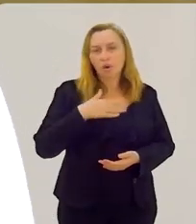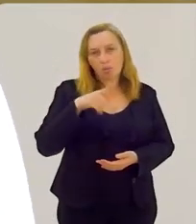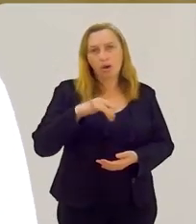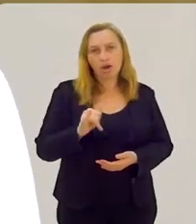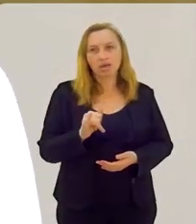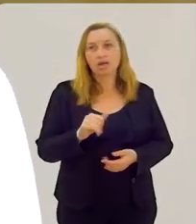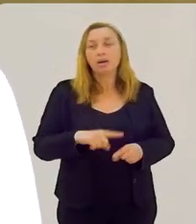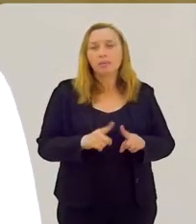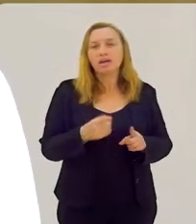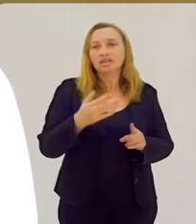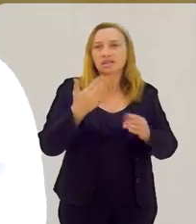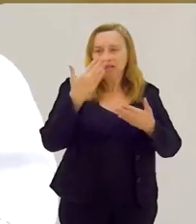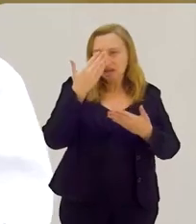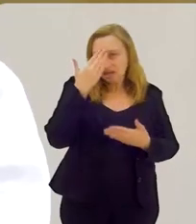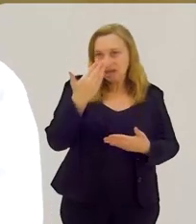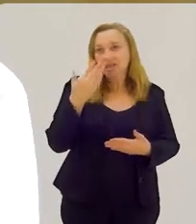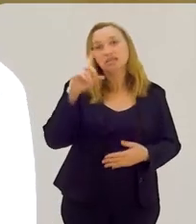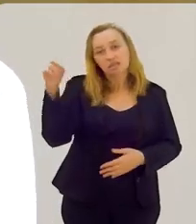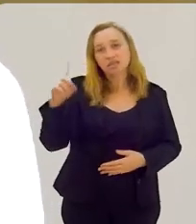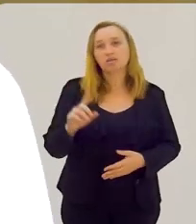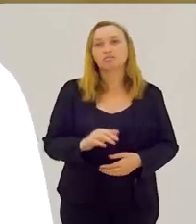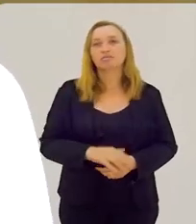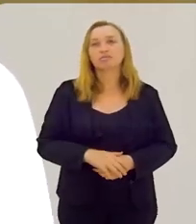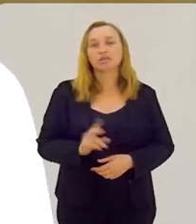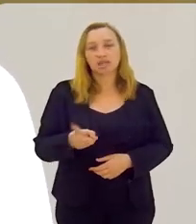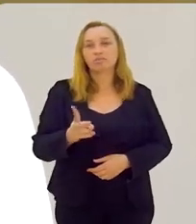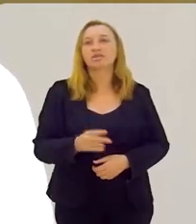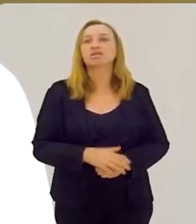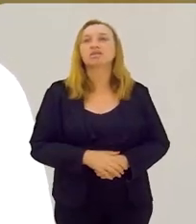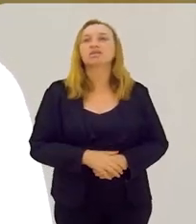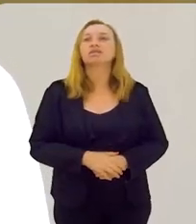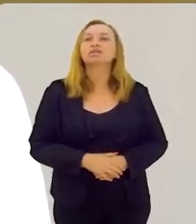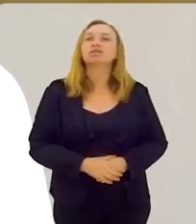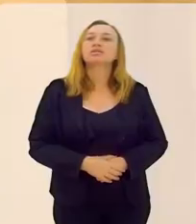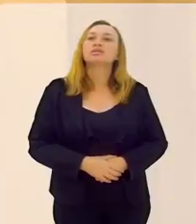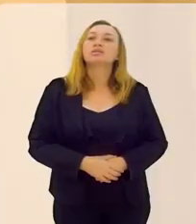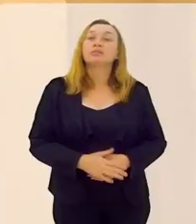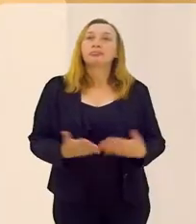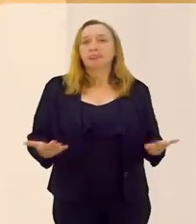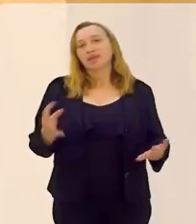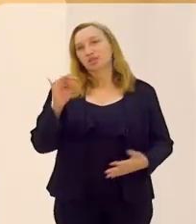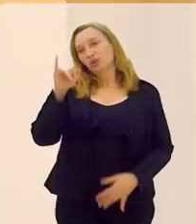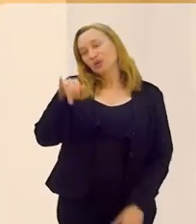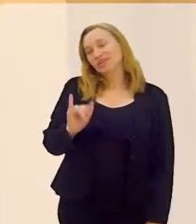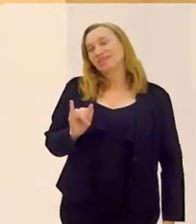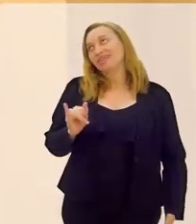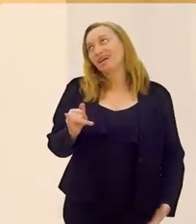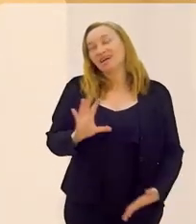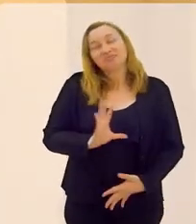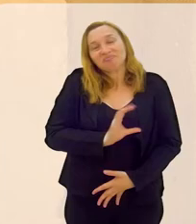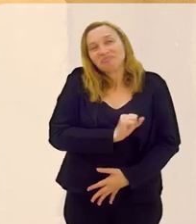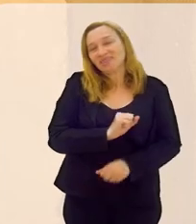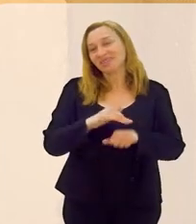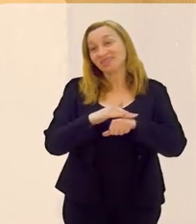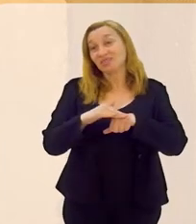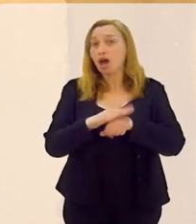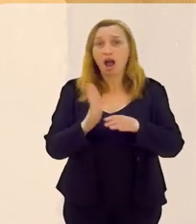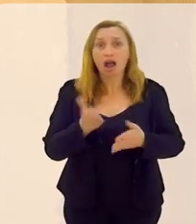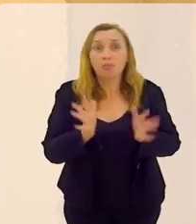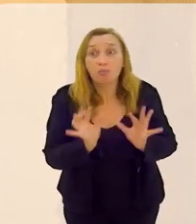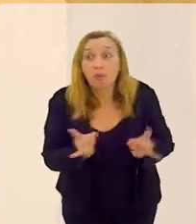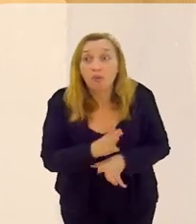Oxalá é meu pai, entendeu? Mas é graças a Deus. Sempre será. Olha, Tony, adorei a nossa